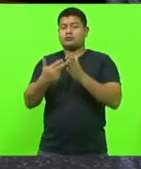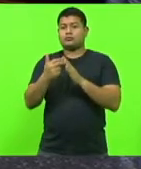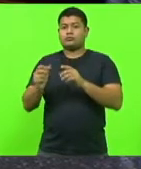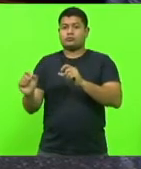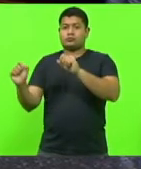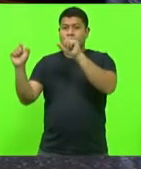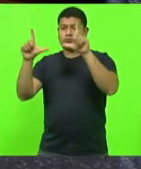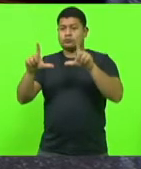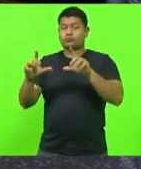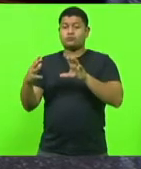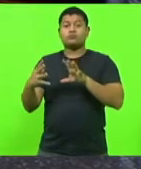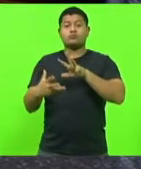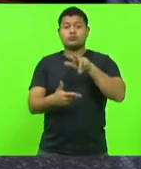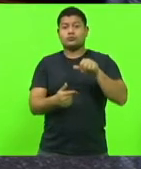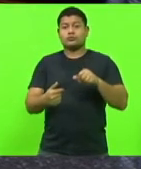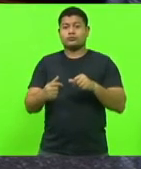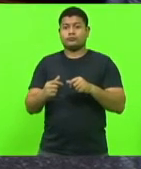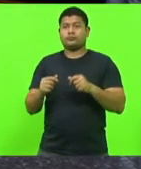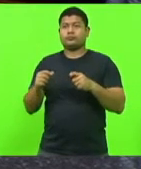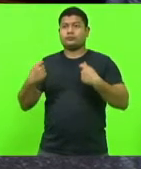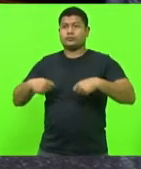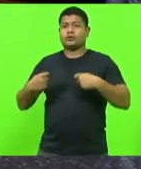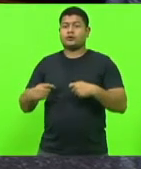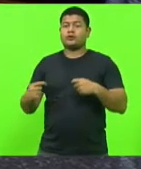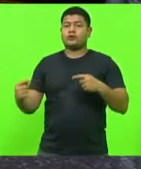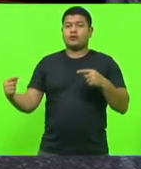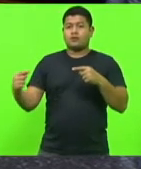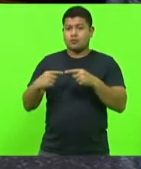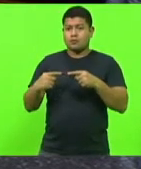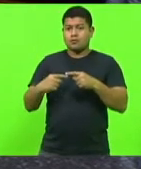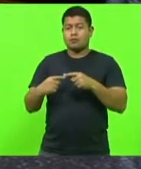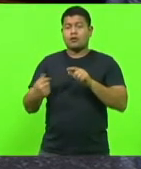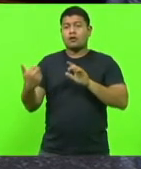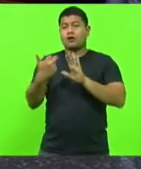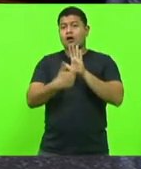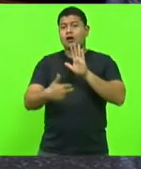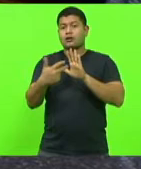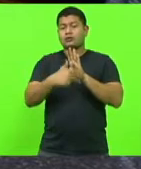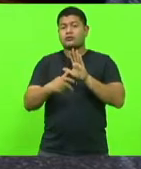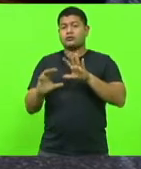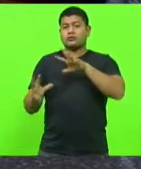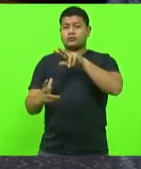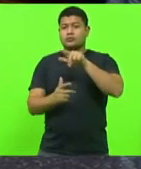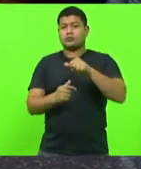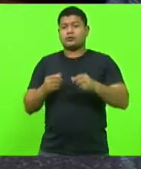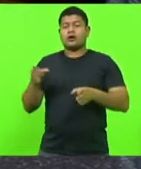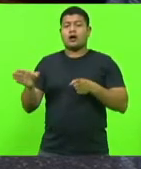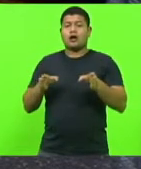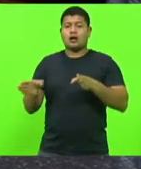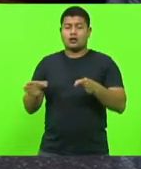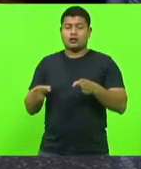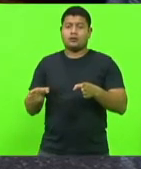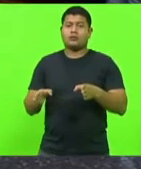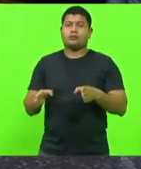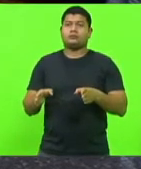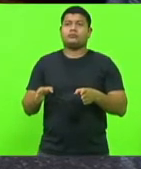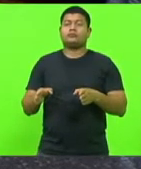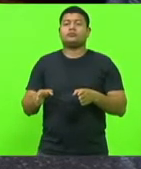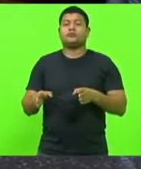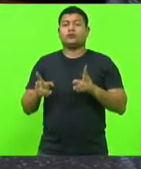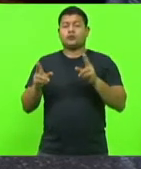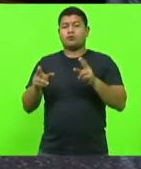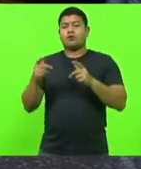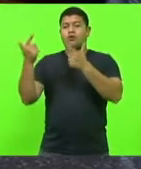deve ser aplicado conforme norma dos símbolos internacionais de acesso no mesmo parâmetro adotado para outras